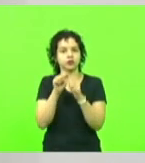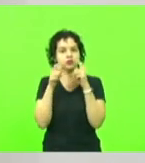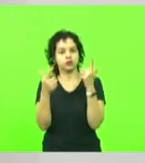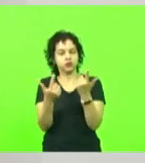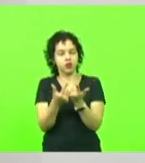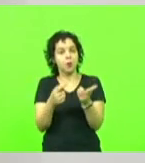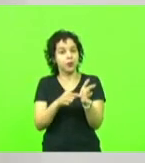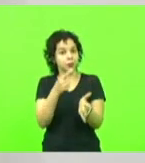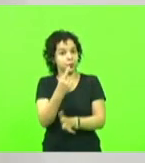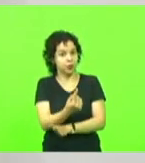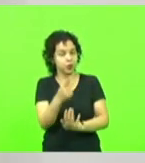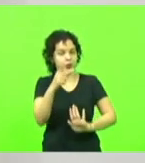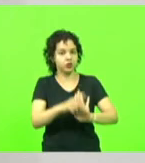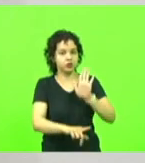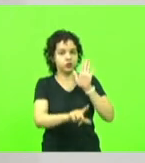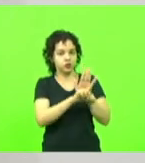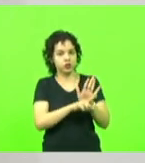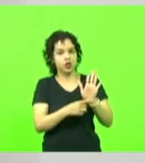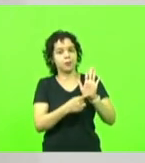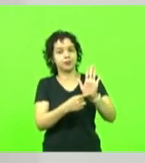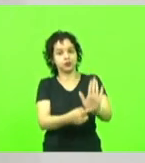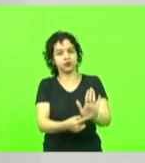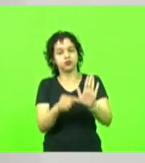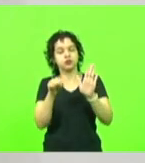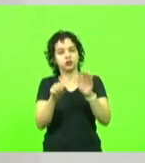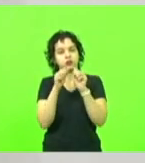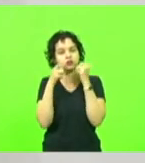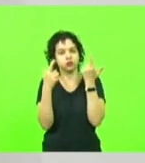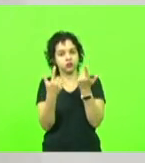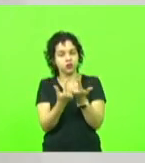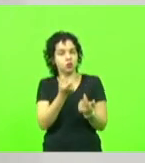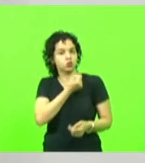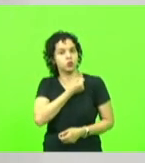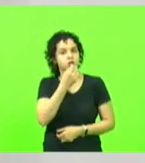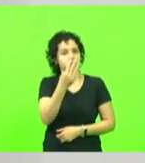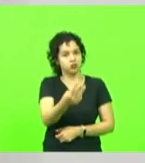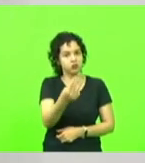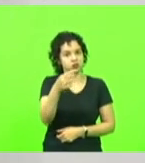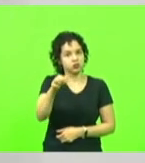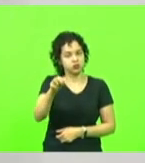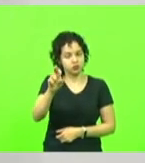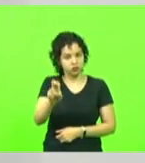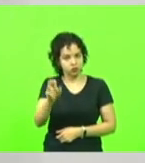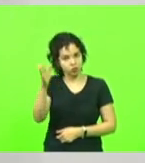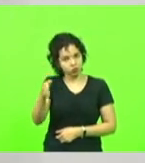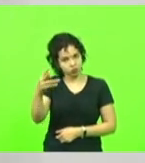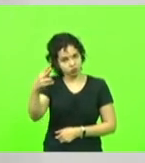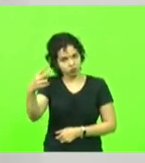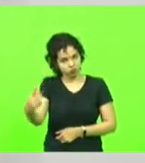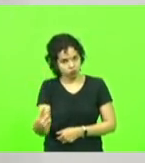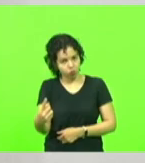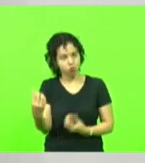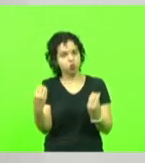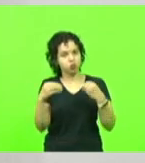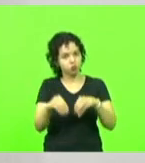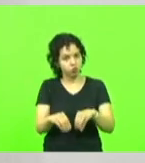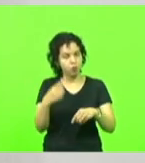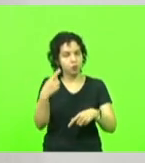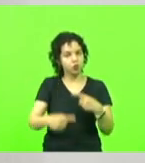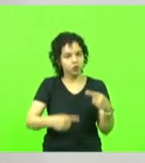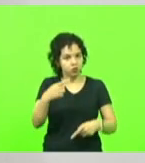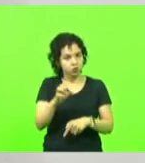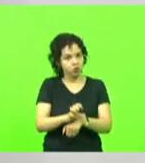primeiro projeto de lei que apresentamos nesta Casa, número 365 2021, que institui a política estadual de